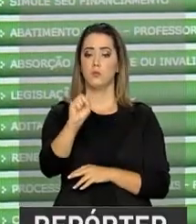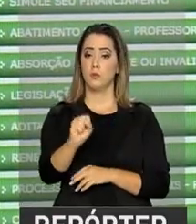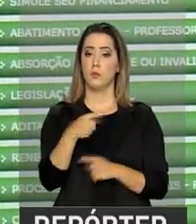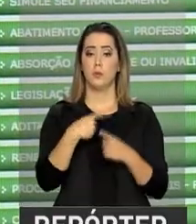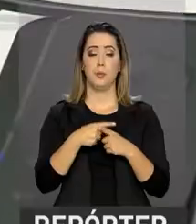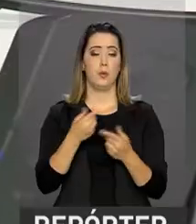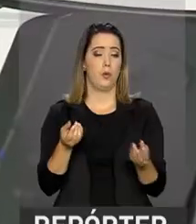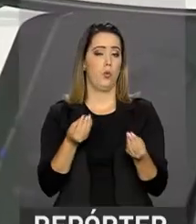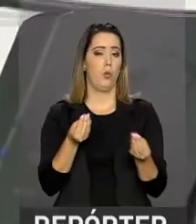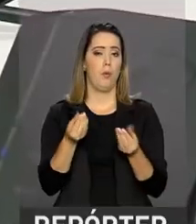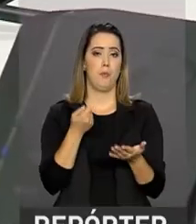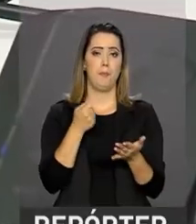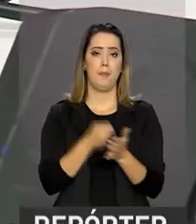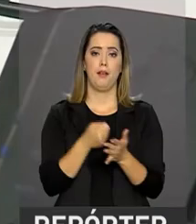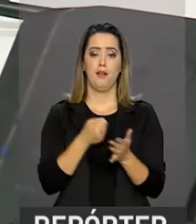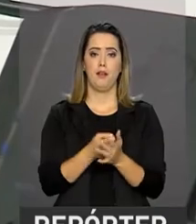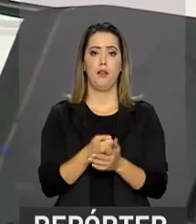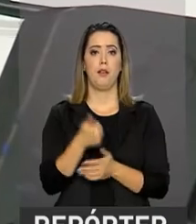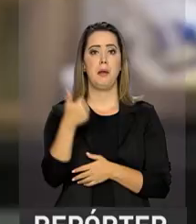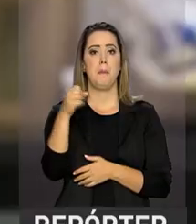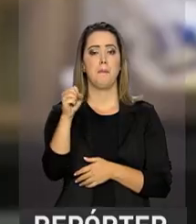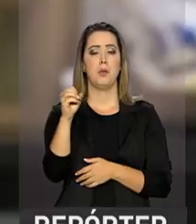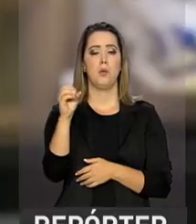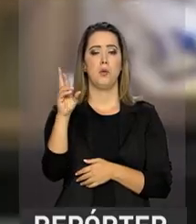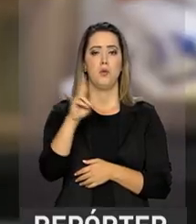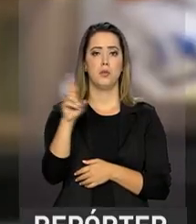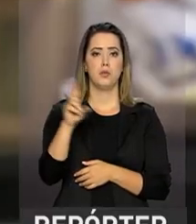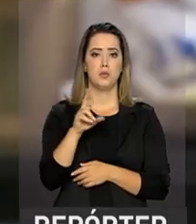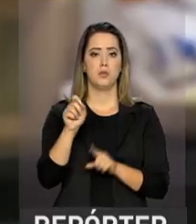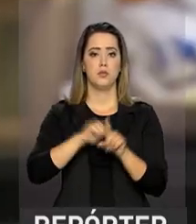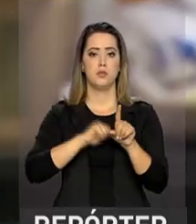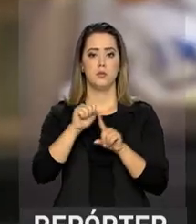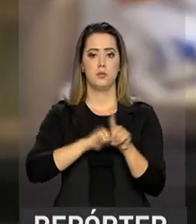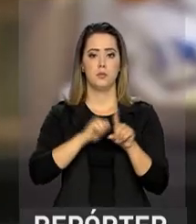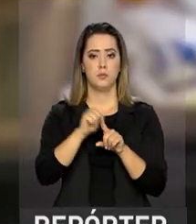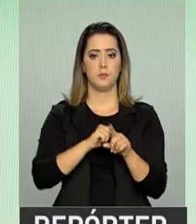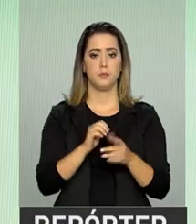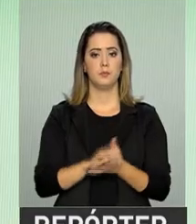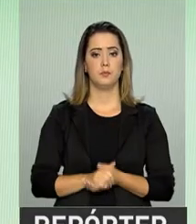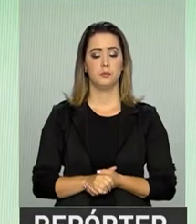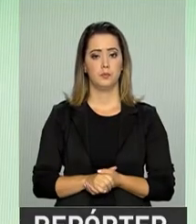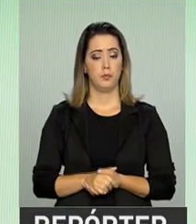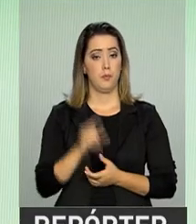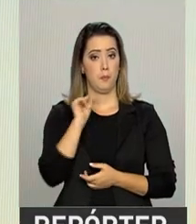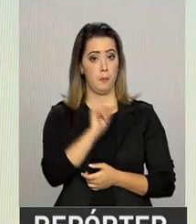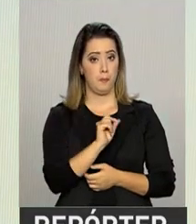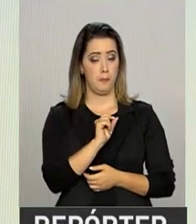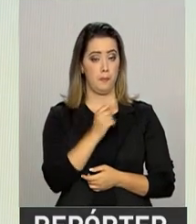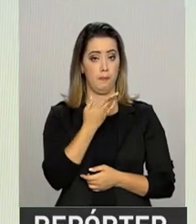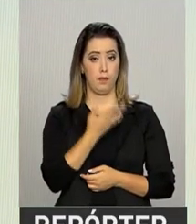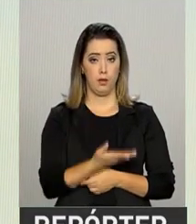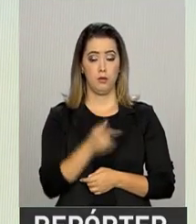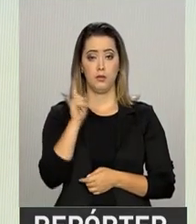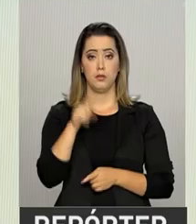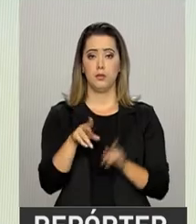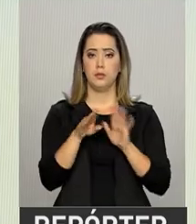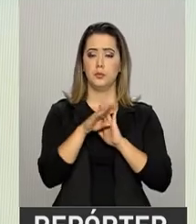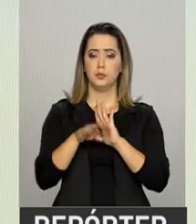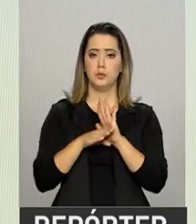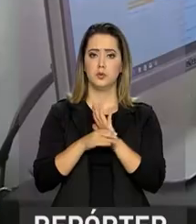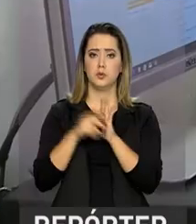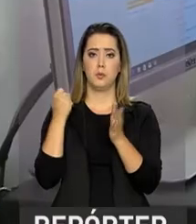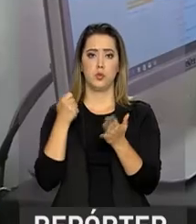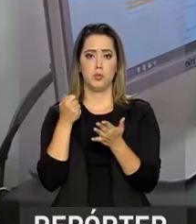já que não tem condições de pagar R$.800 por mês de mensalidade. O FIES é um programa de